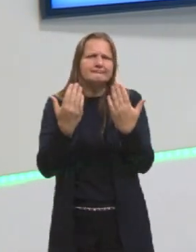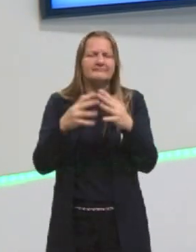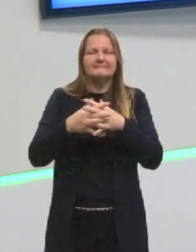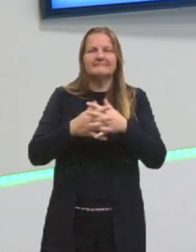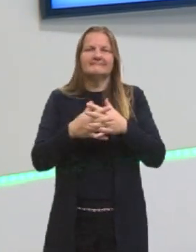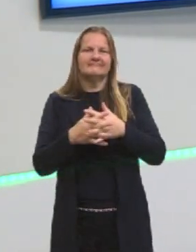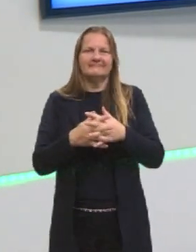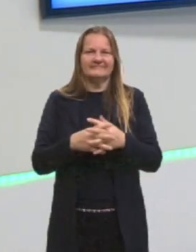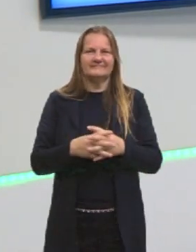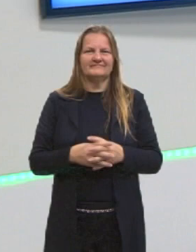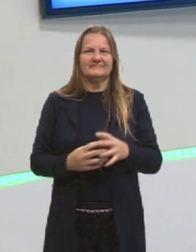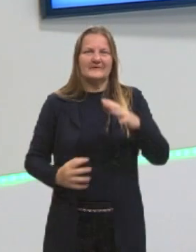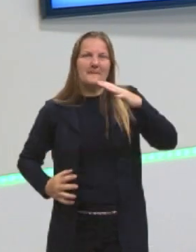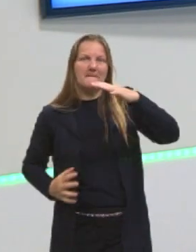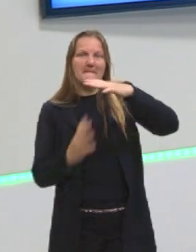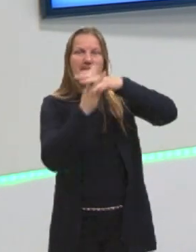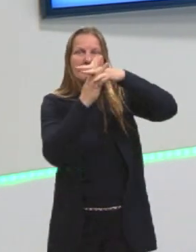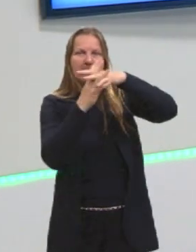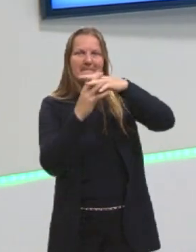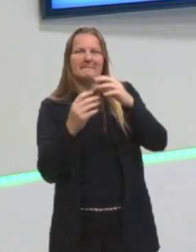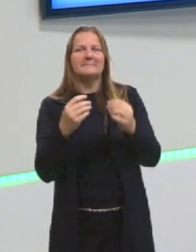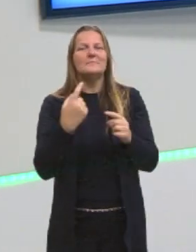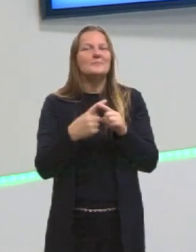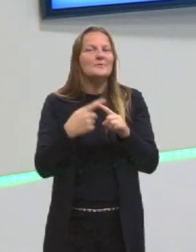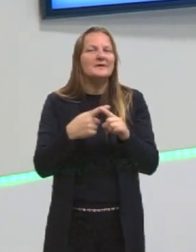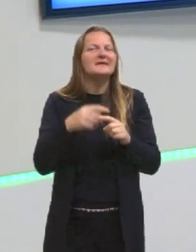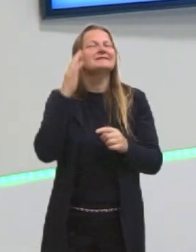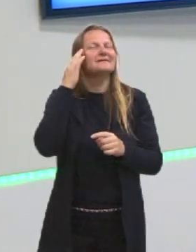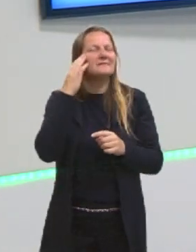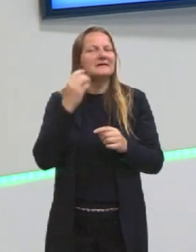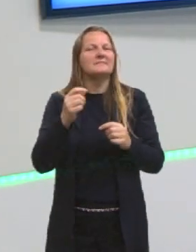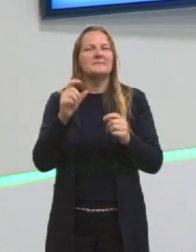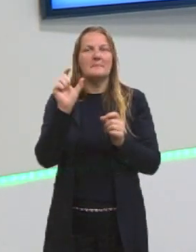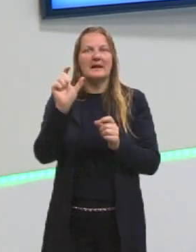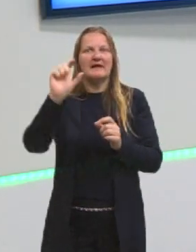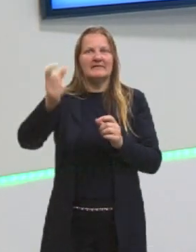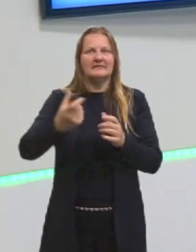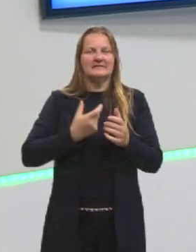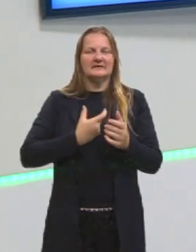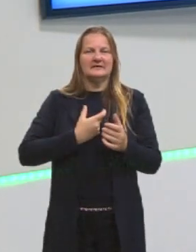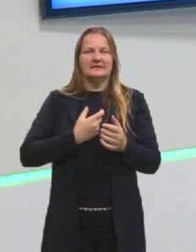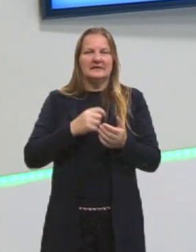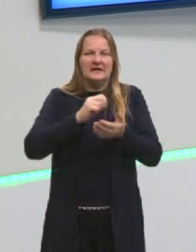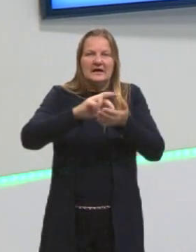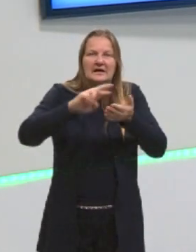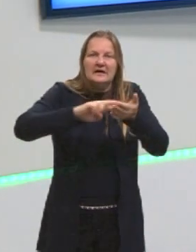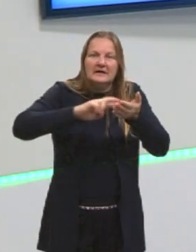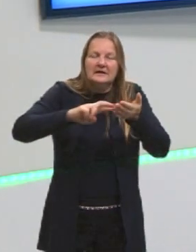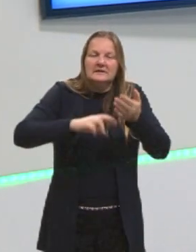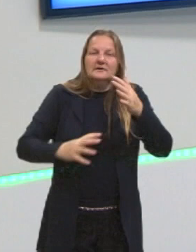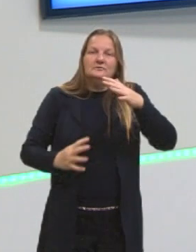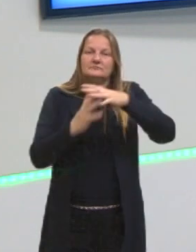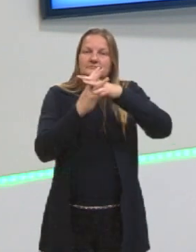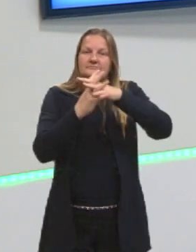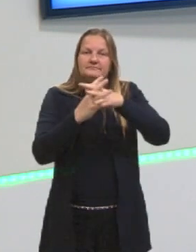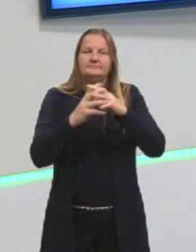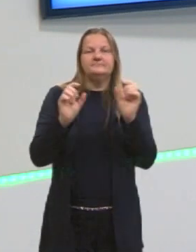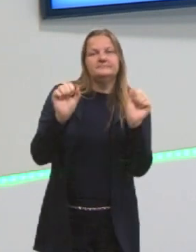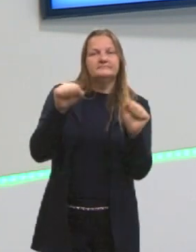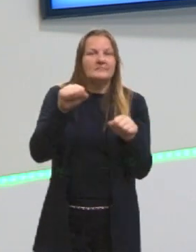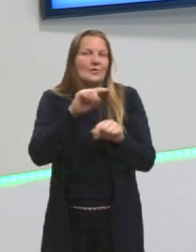aula top, para saber se o estrangeirismo deixa a nossa redação top, através dessas